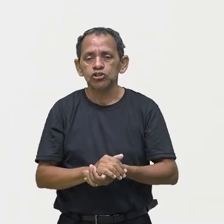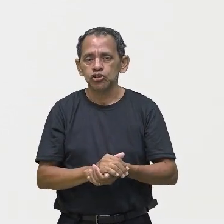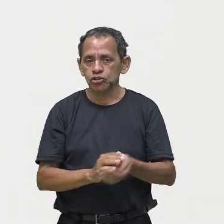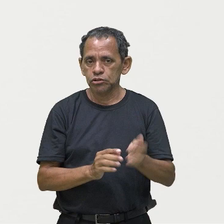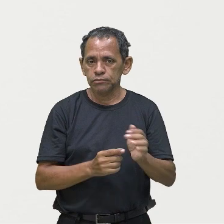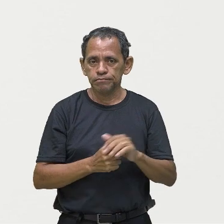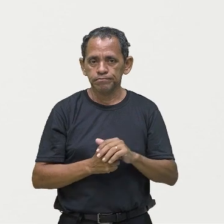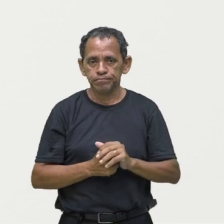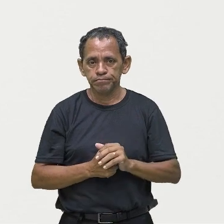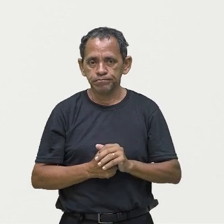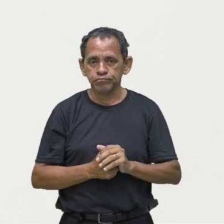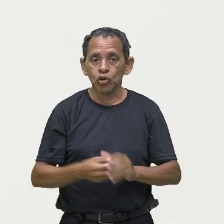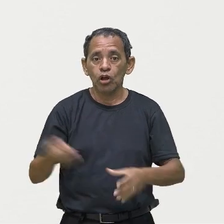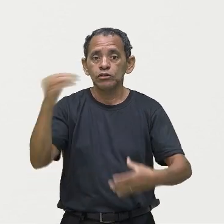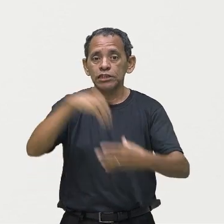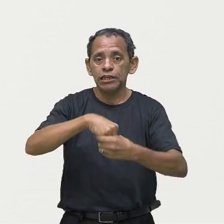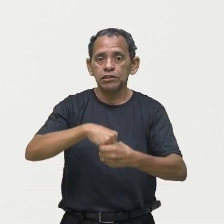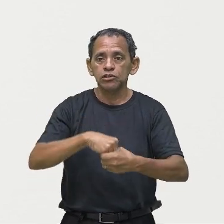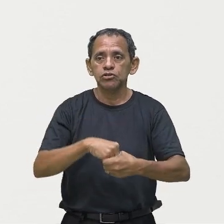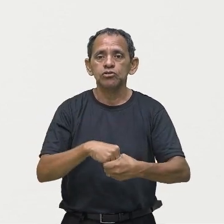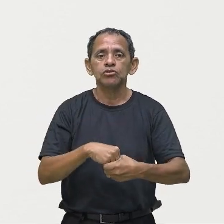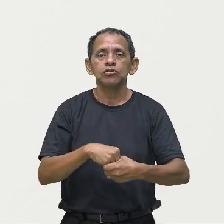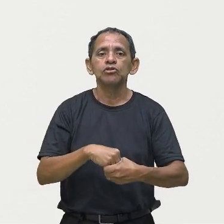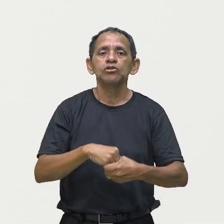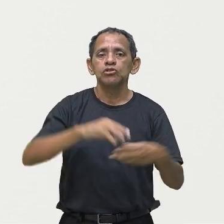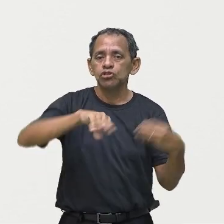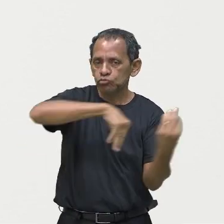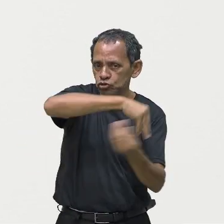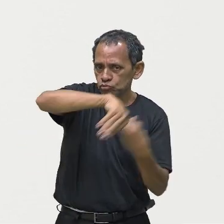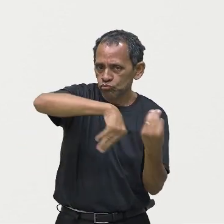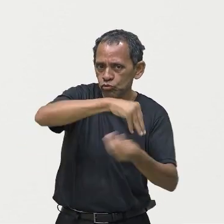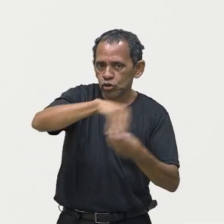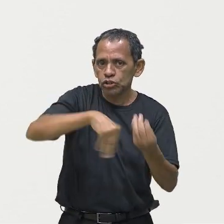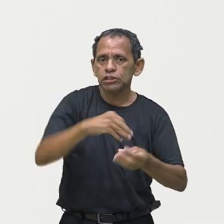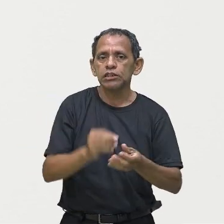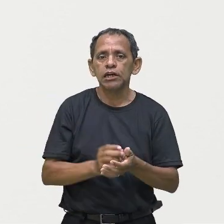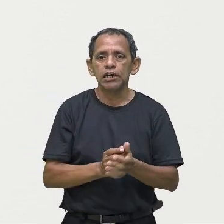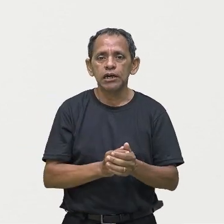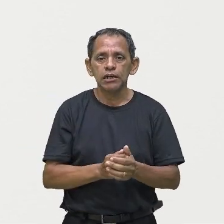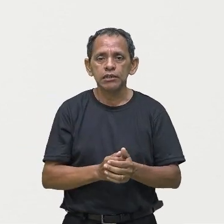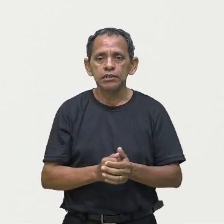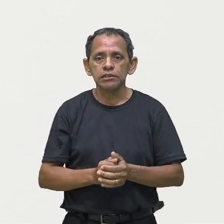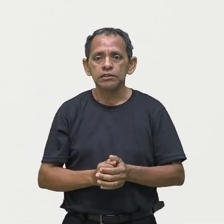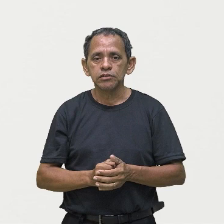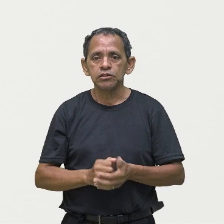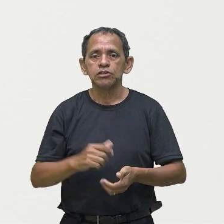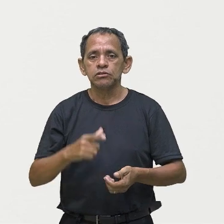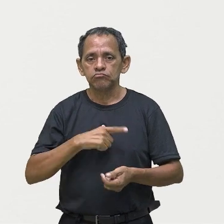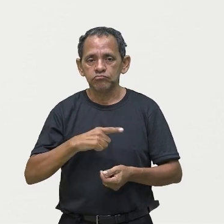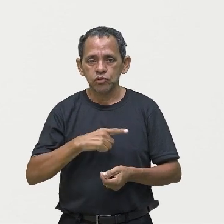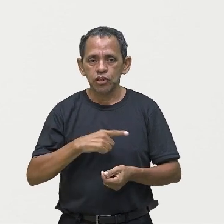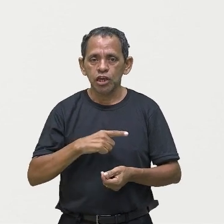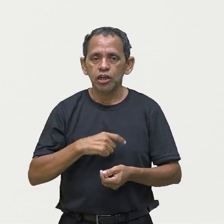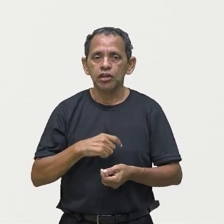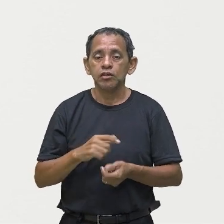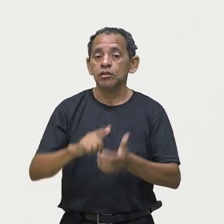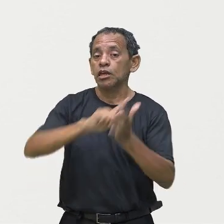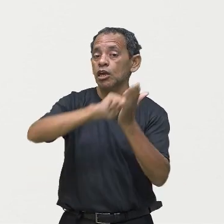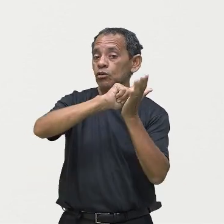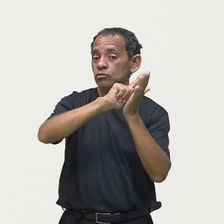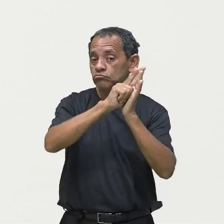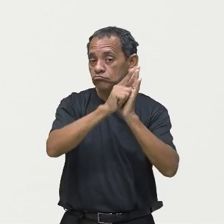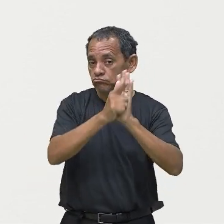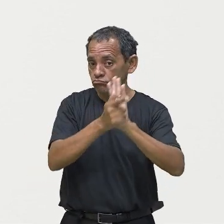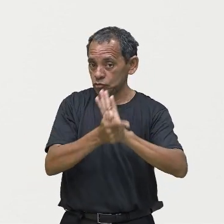também no infográfico. Por que que está presente? Porque é um gênero que serve para